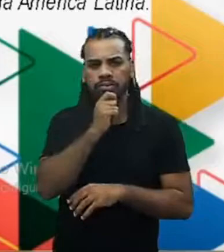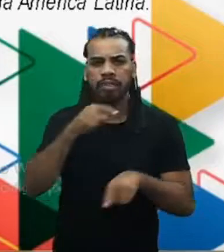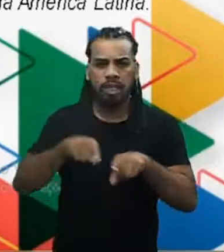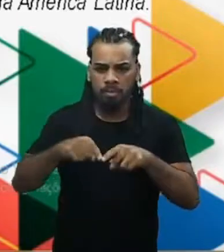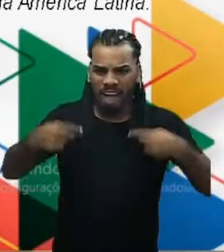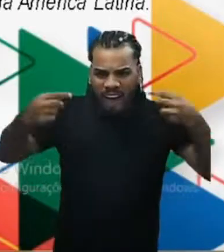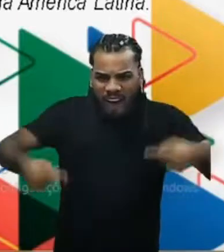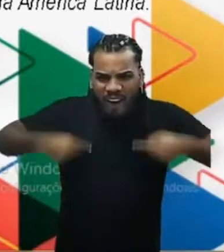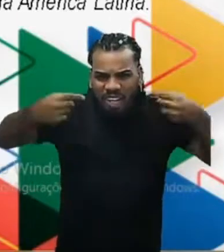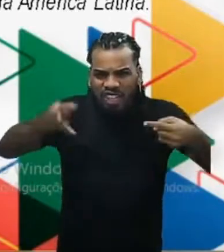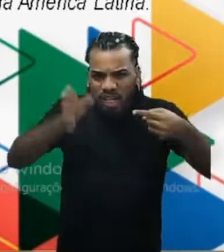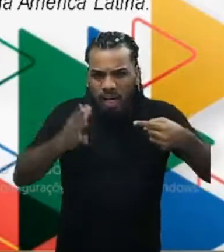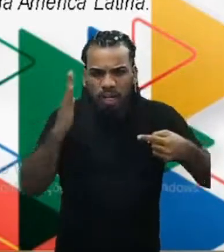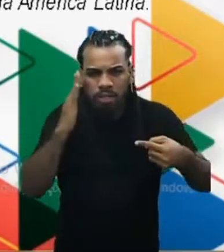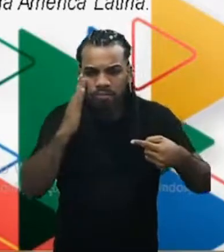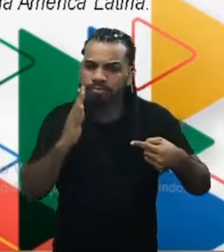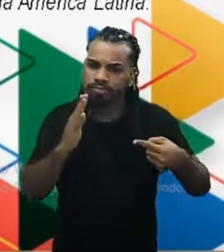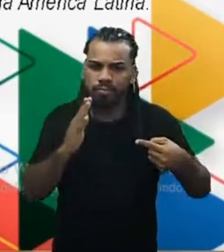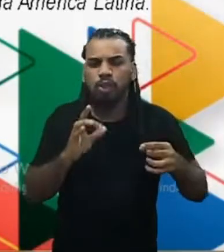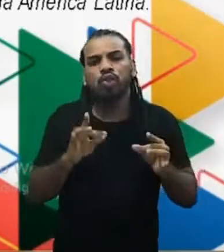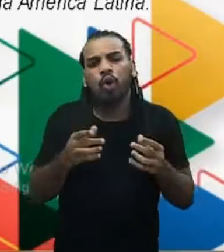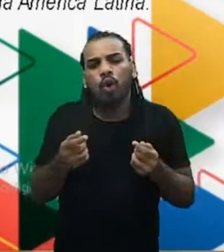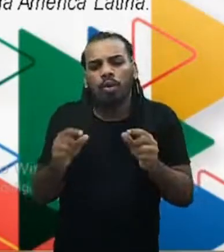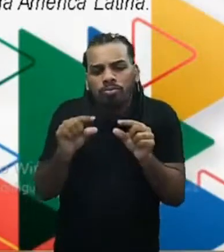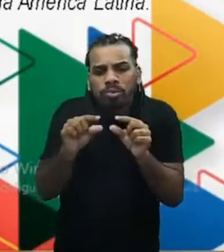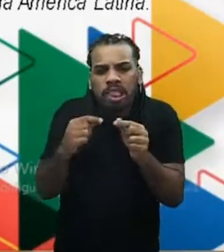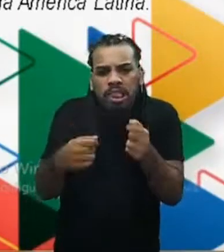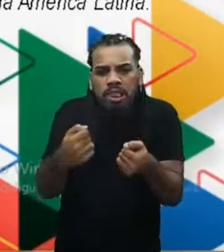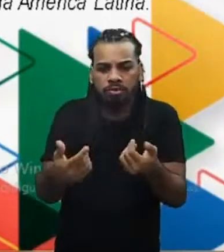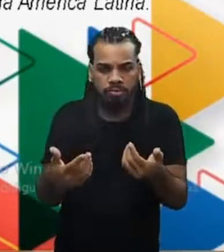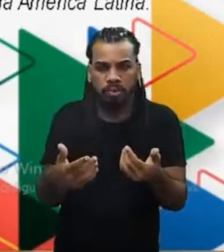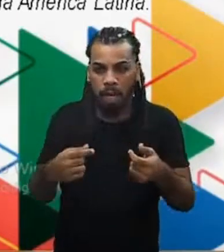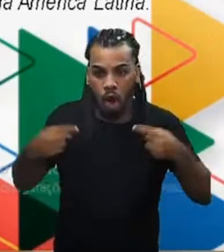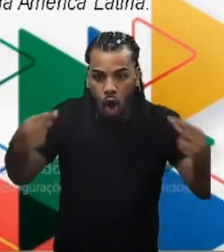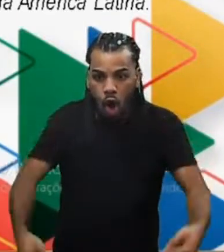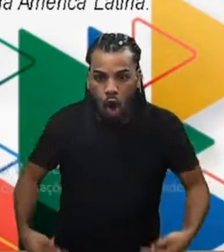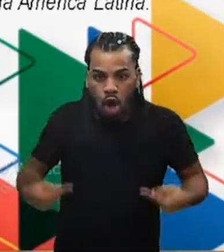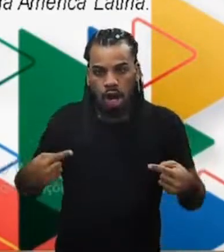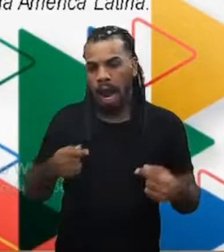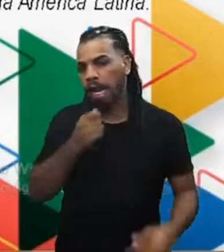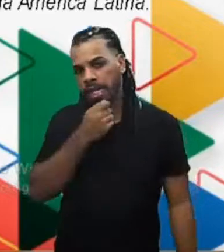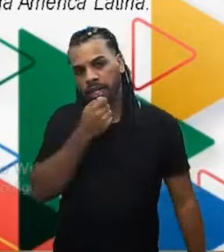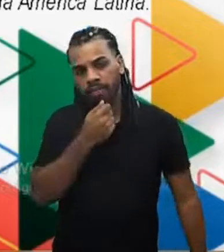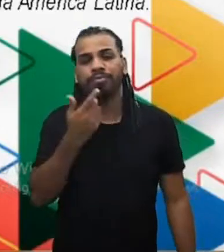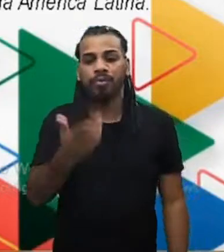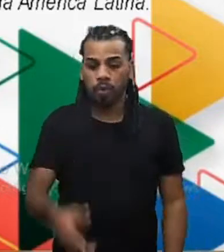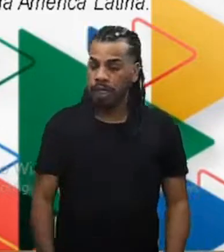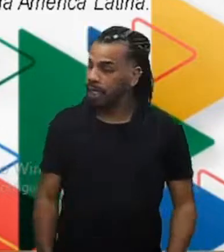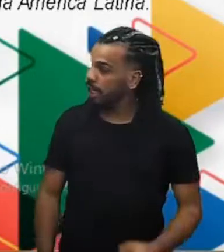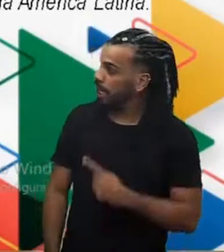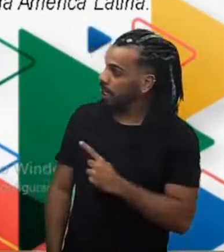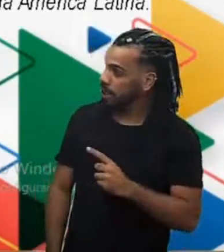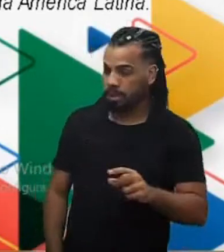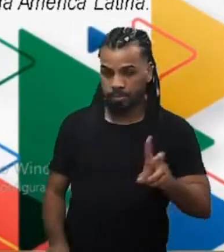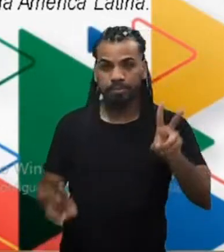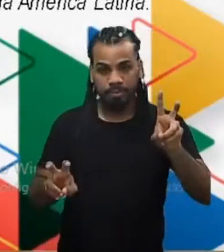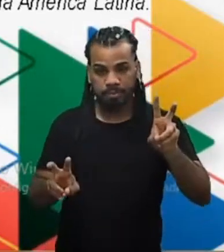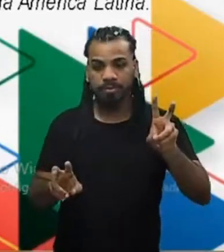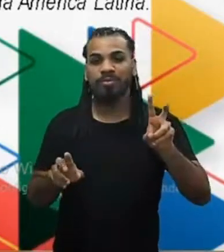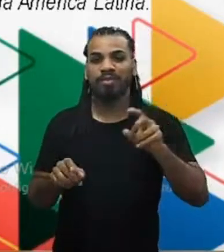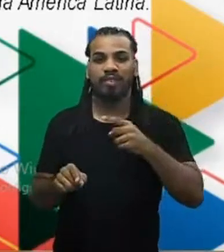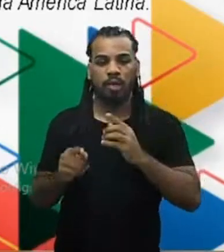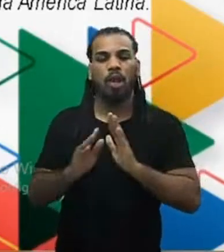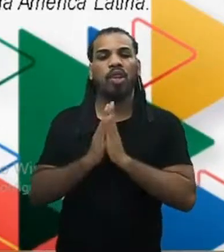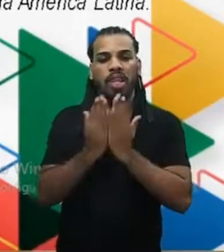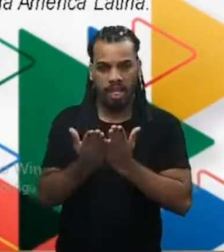roda, a não ser em pequenos carrinhos. Então você pode ver que nesse pequeno trecho das Veias